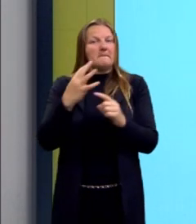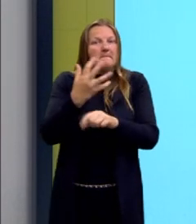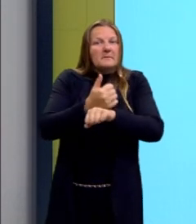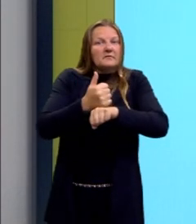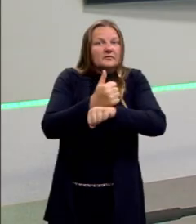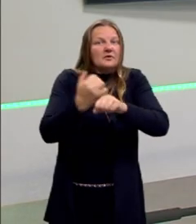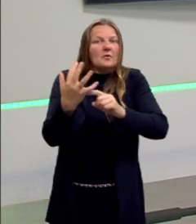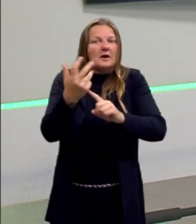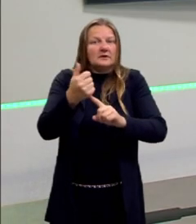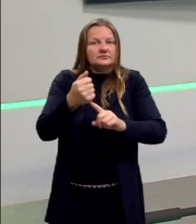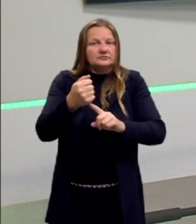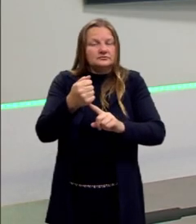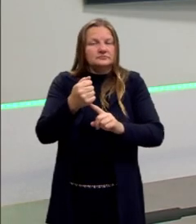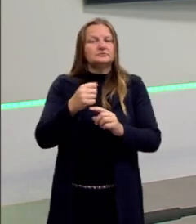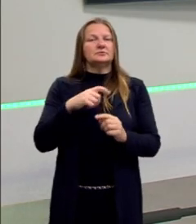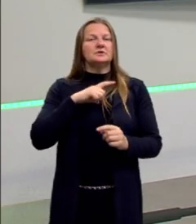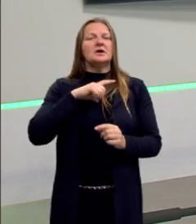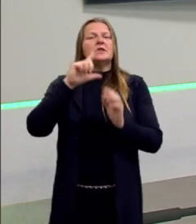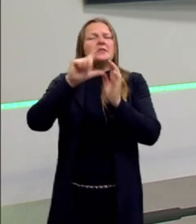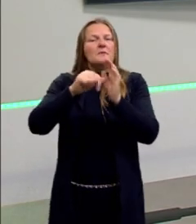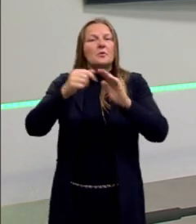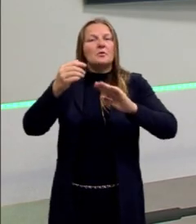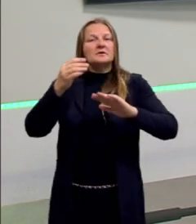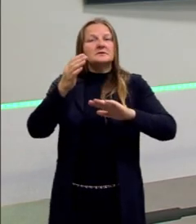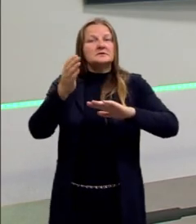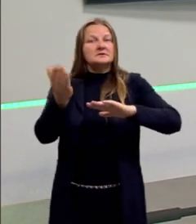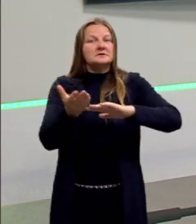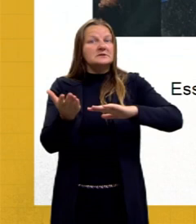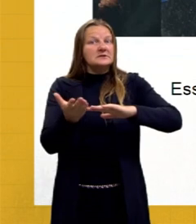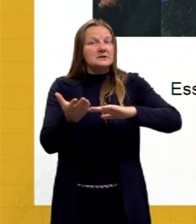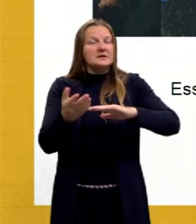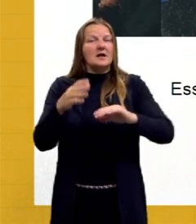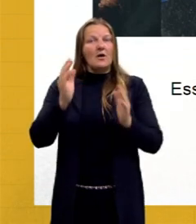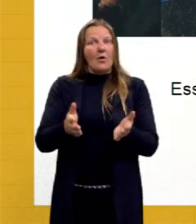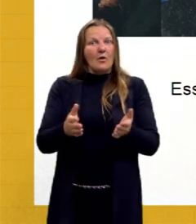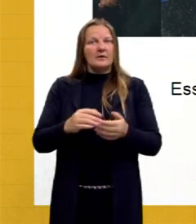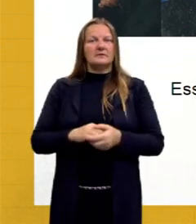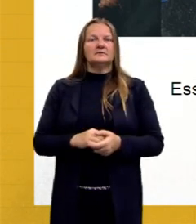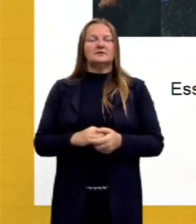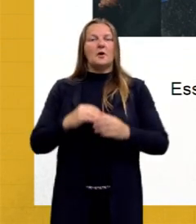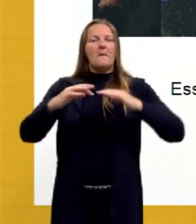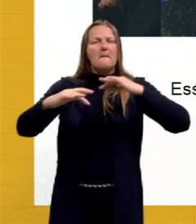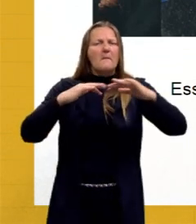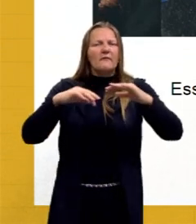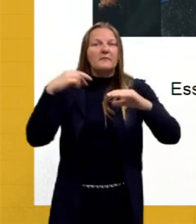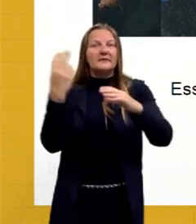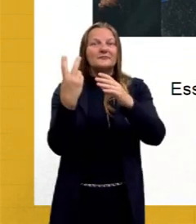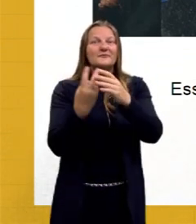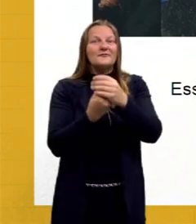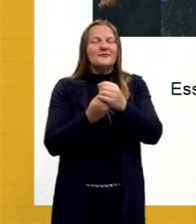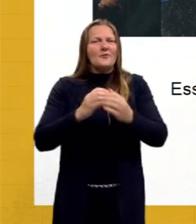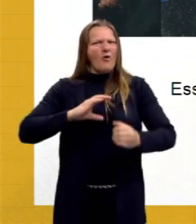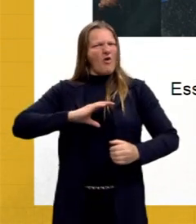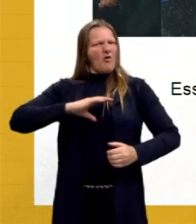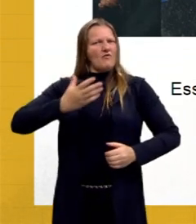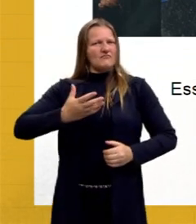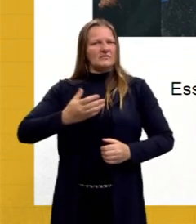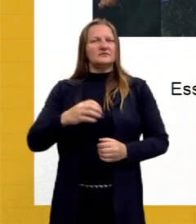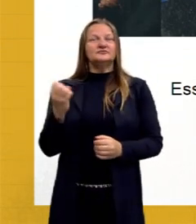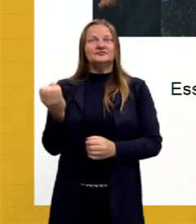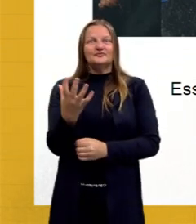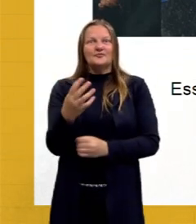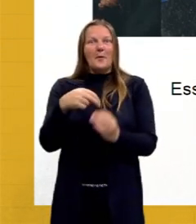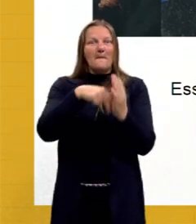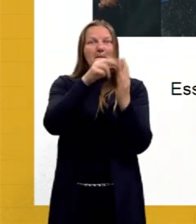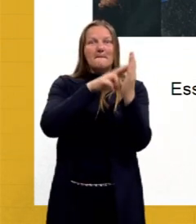A partir da chegada da Idade Contemporânea, estes movimentos de vanguarda, eles ousaram em outros